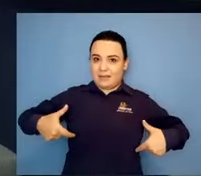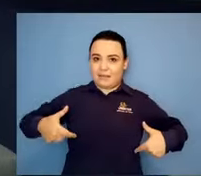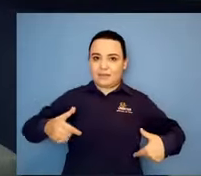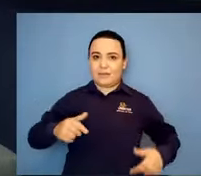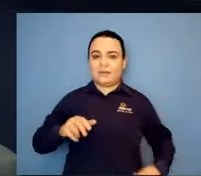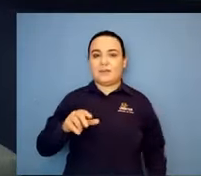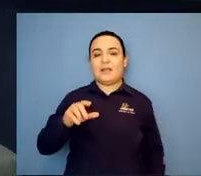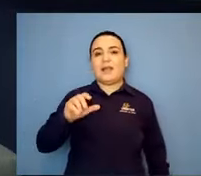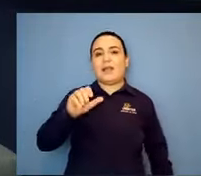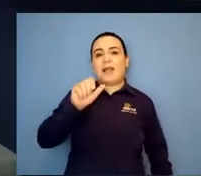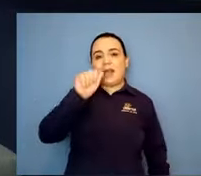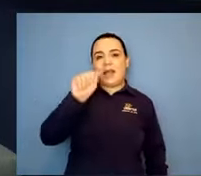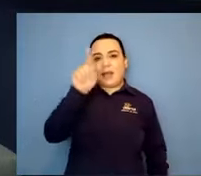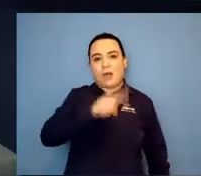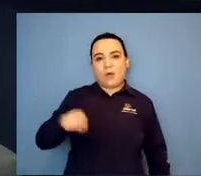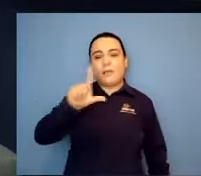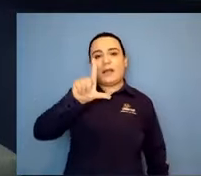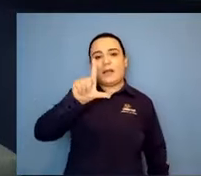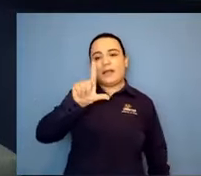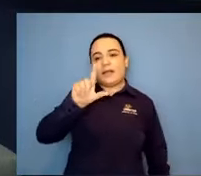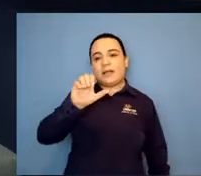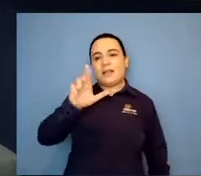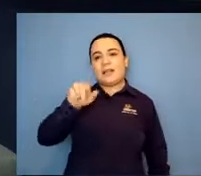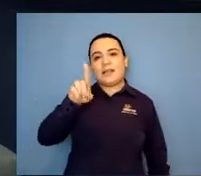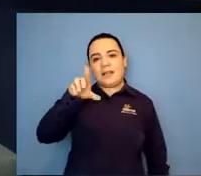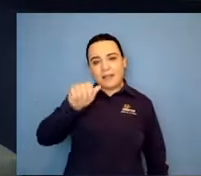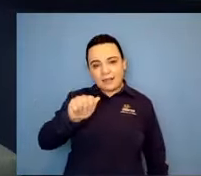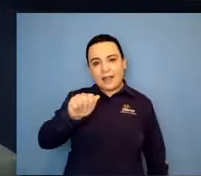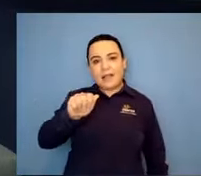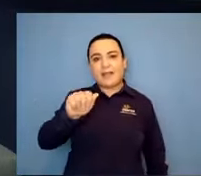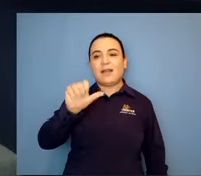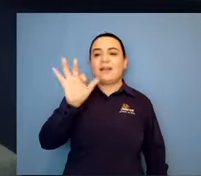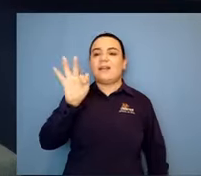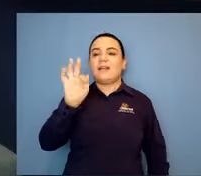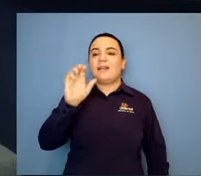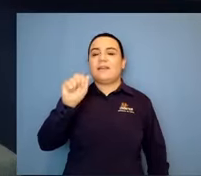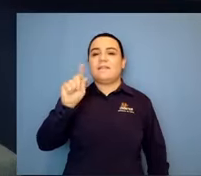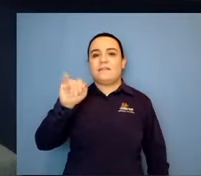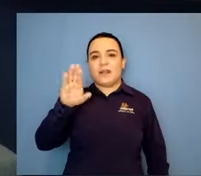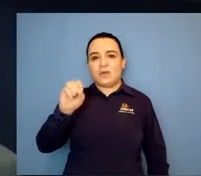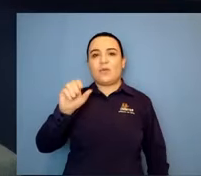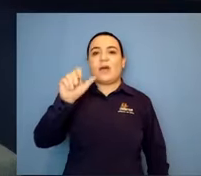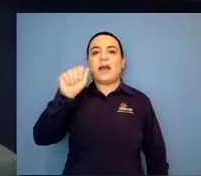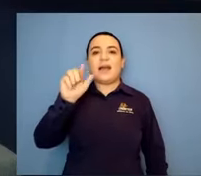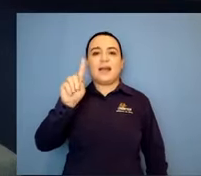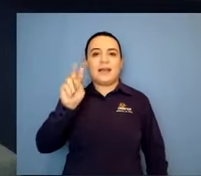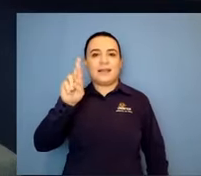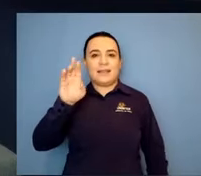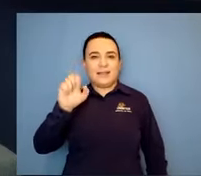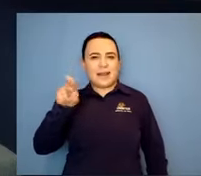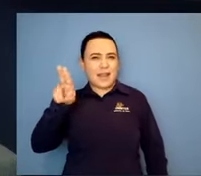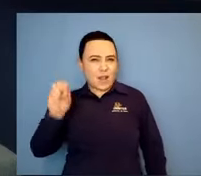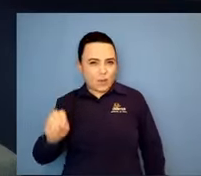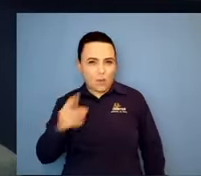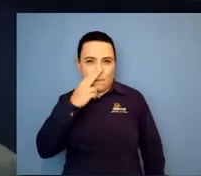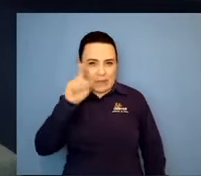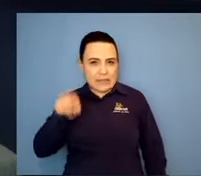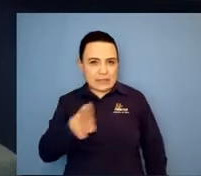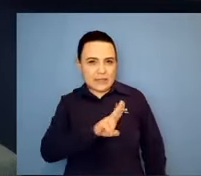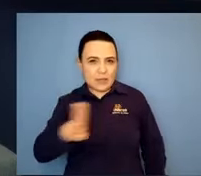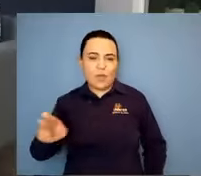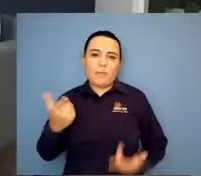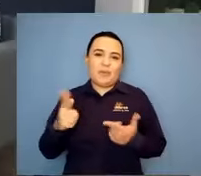lindafrancoadreno. Lindafrancoadreno. Então vejam que lindo programa, né? Eu